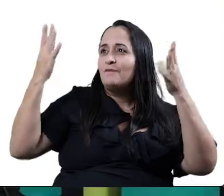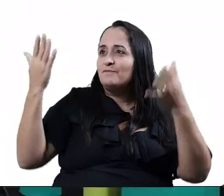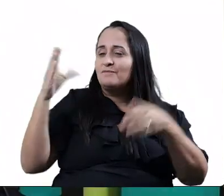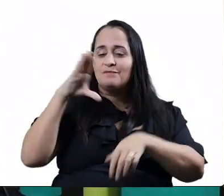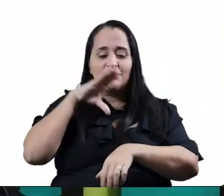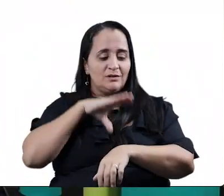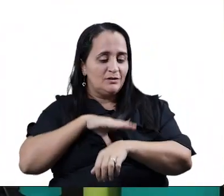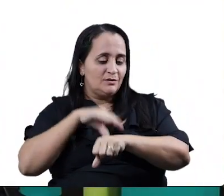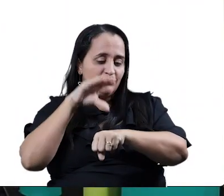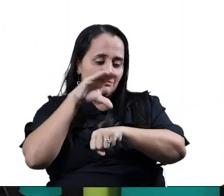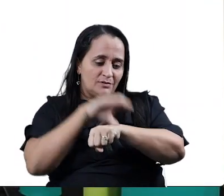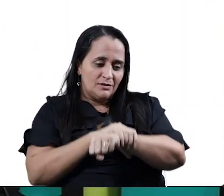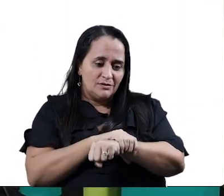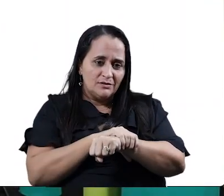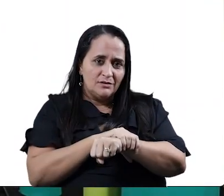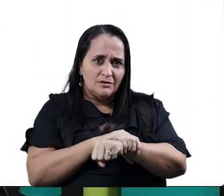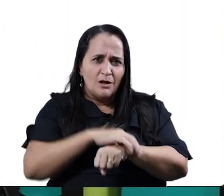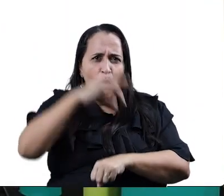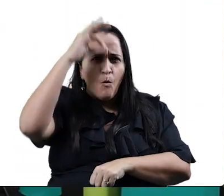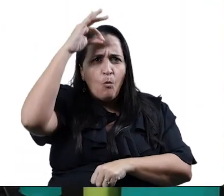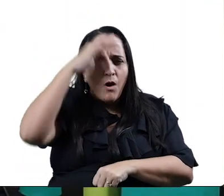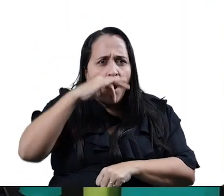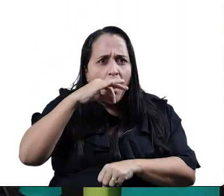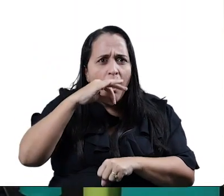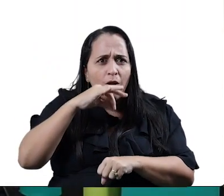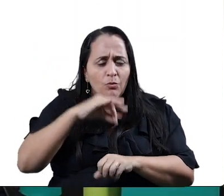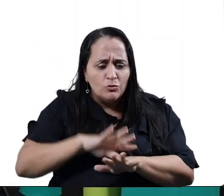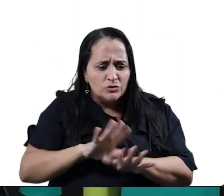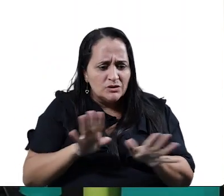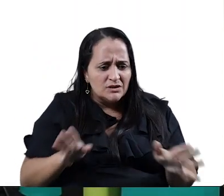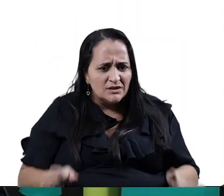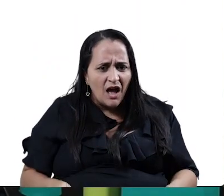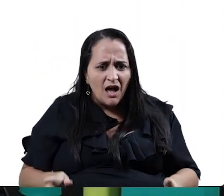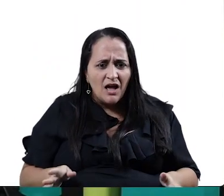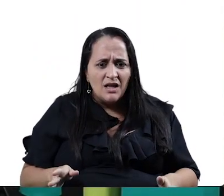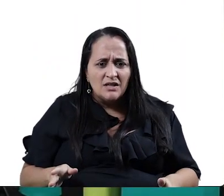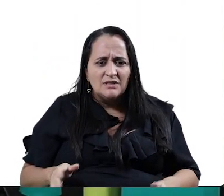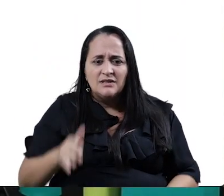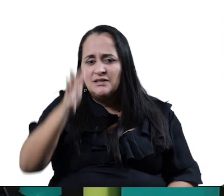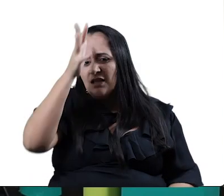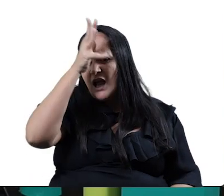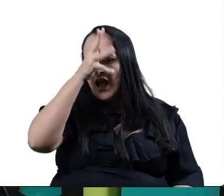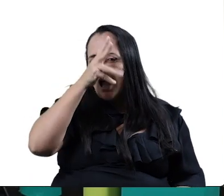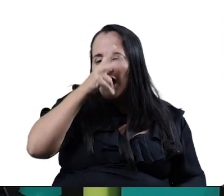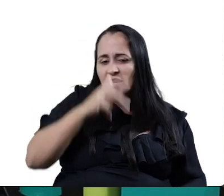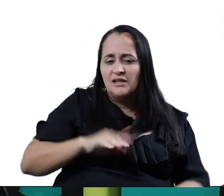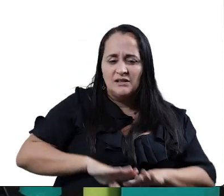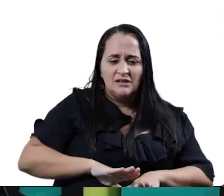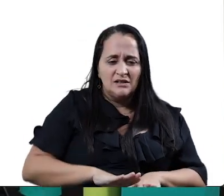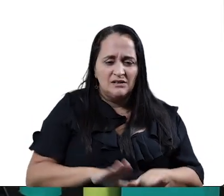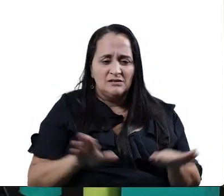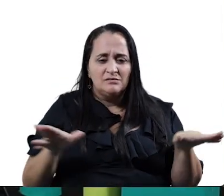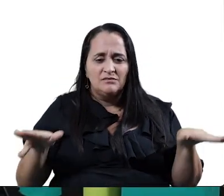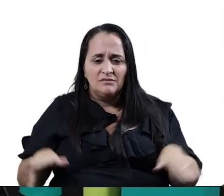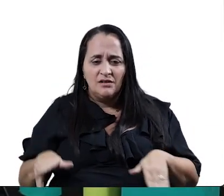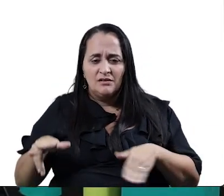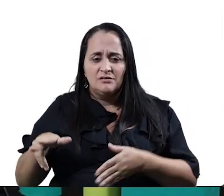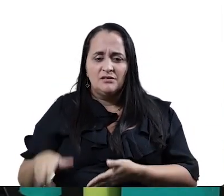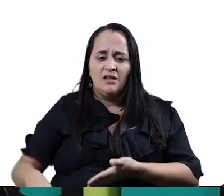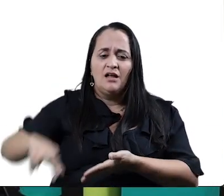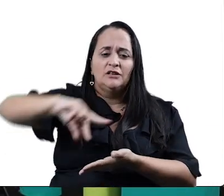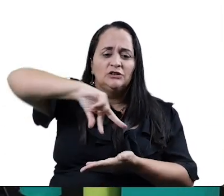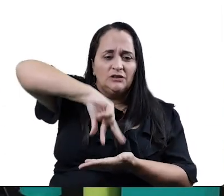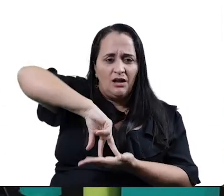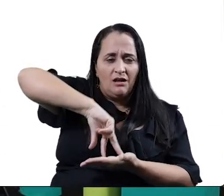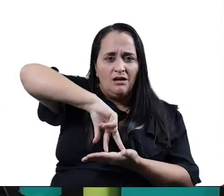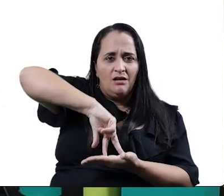galo foi de saia e a galinha de avental. Aí todo mundo bota a mão na cintura e vai. É de trás para